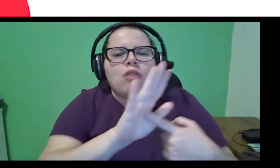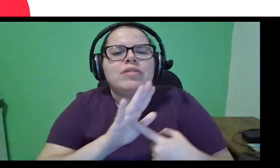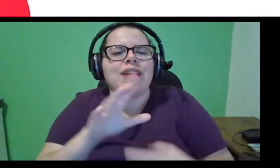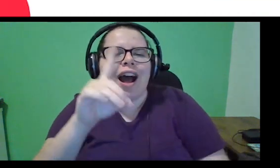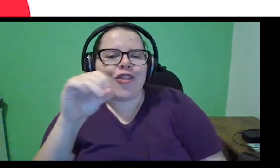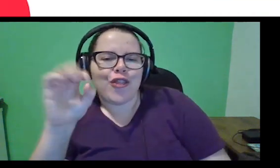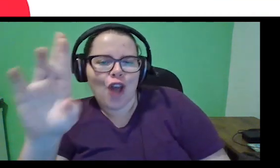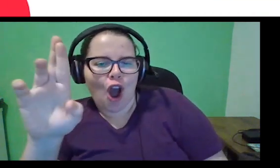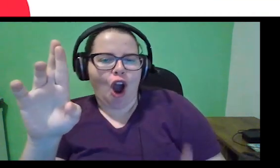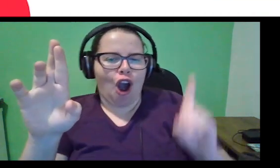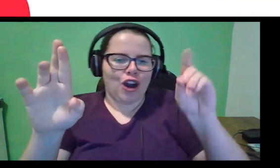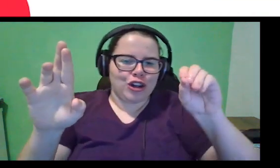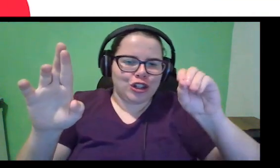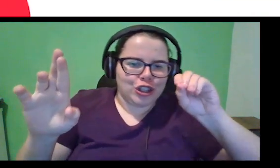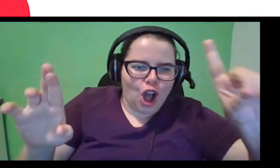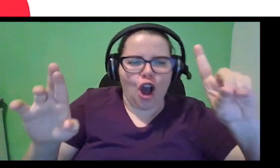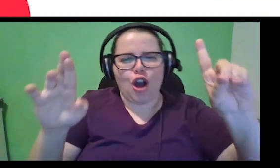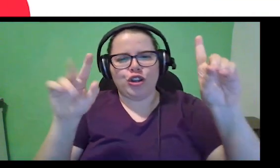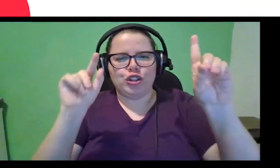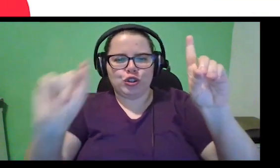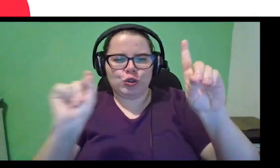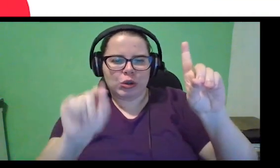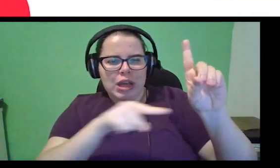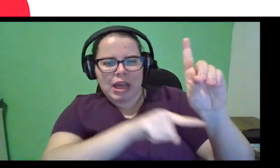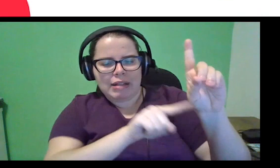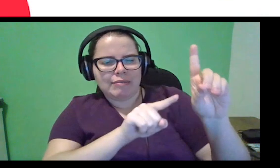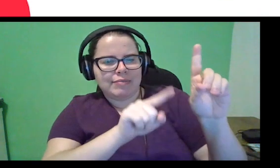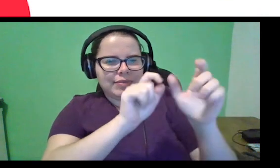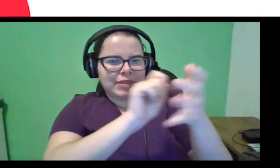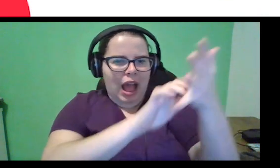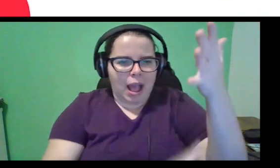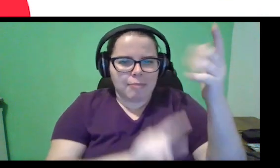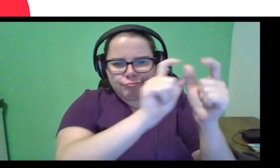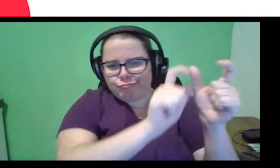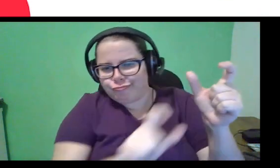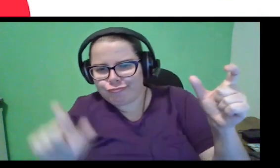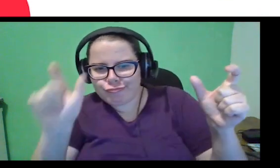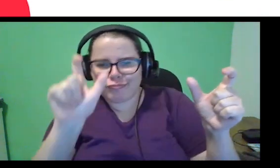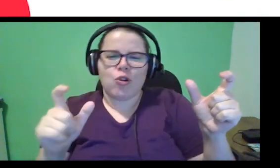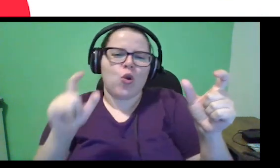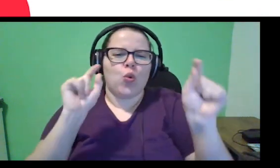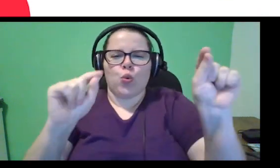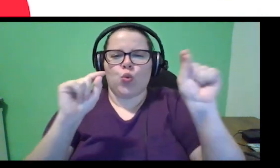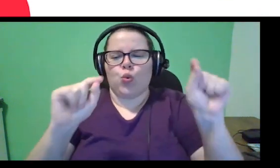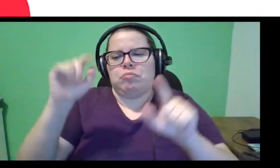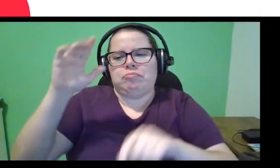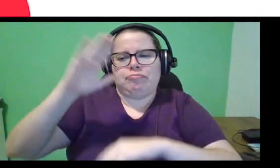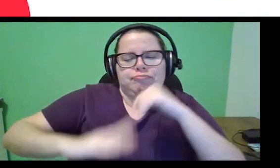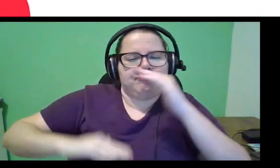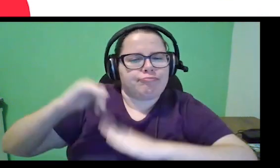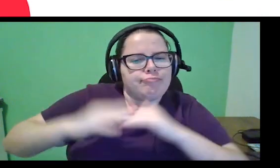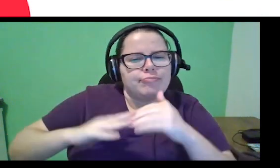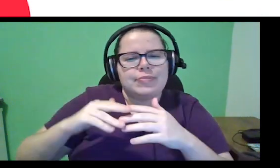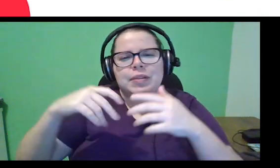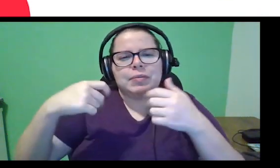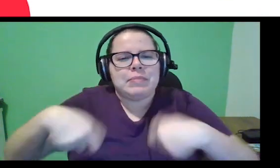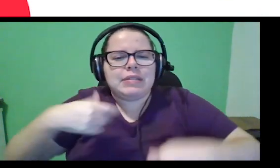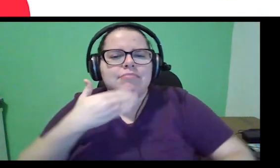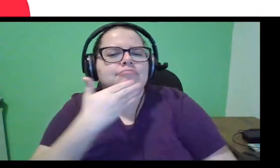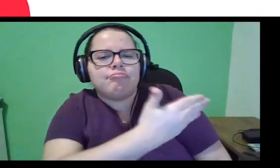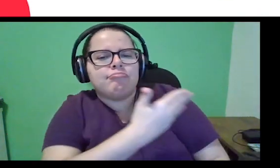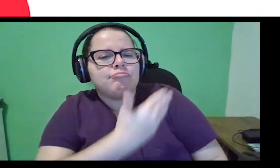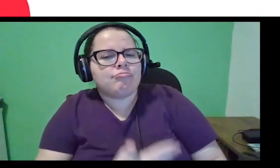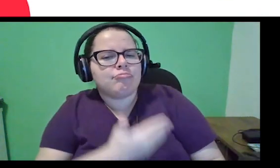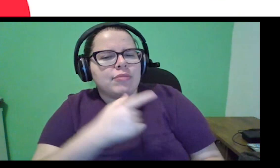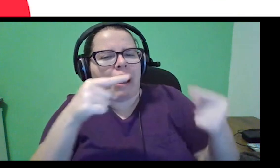precisa uma tarefa para passar de uma coluna para outra, por exemplo, quais são os requisitos que devem